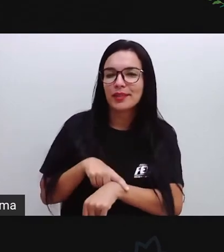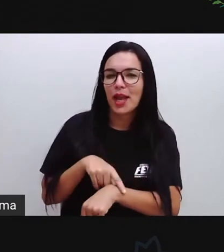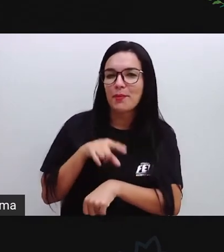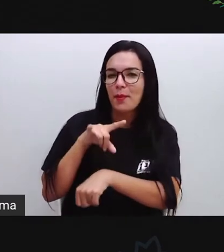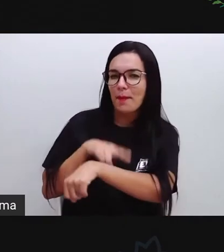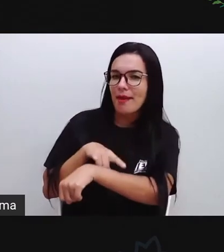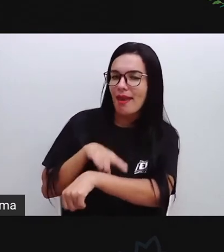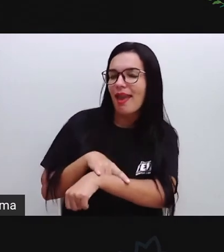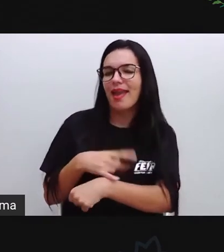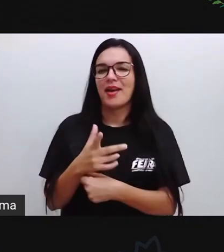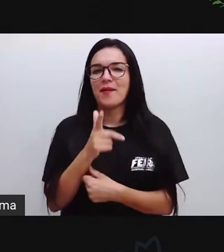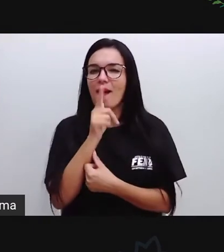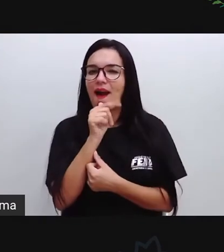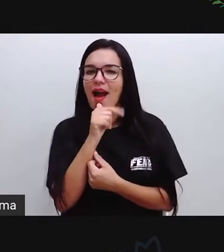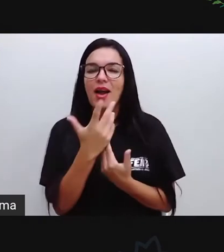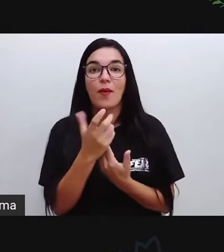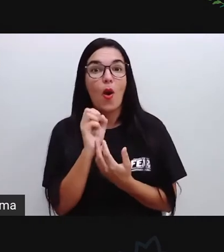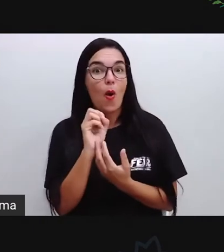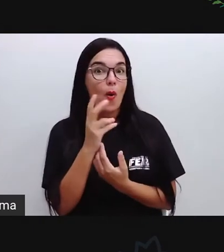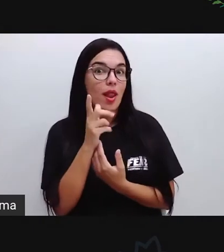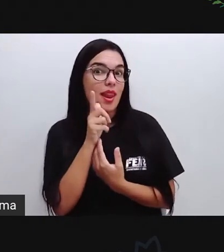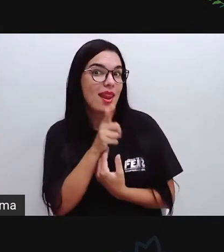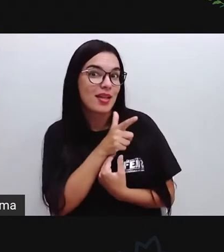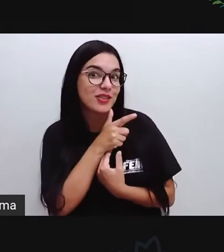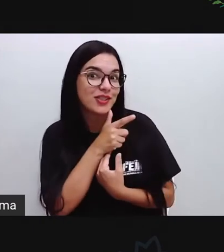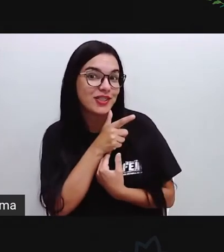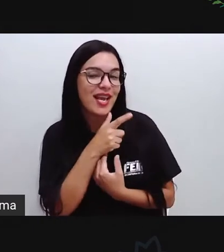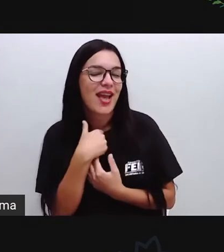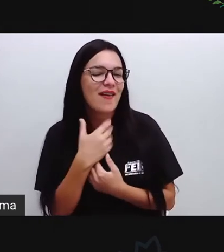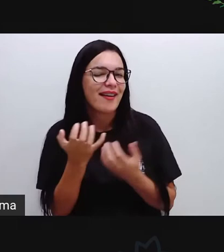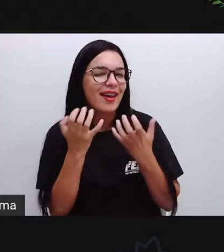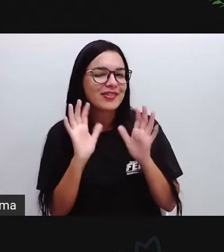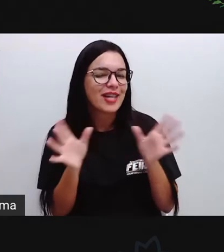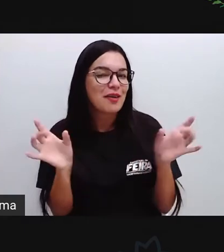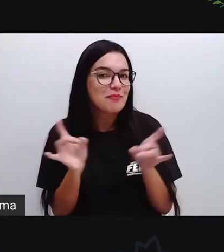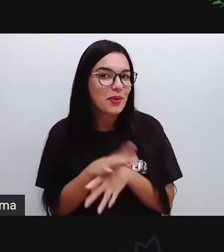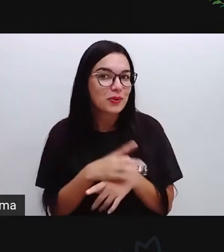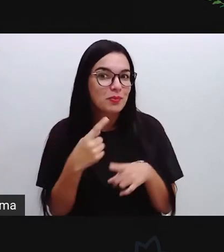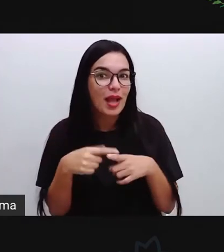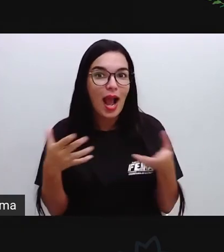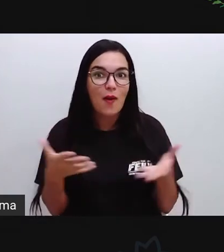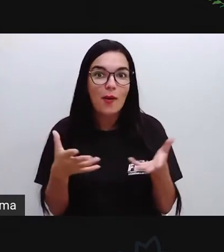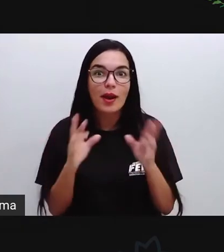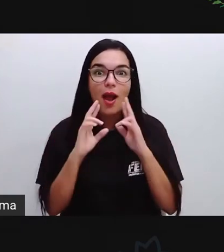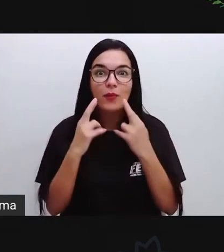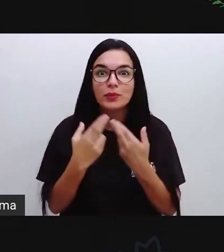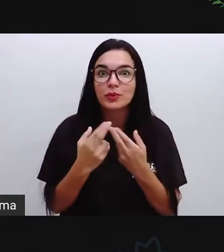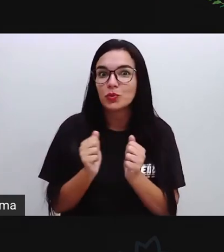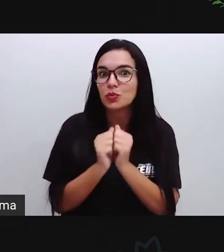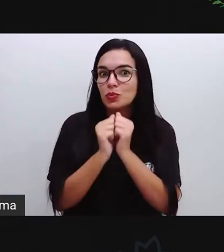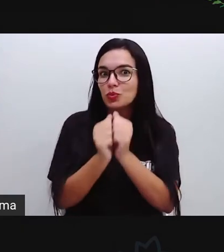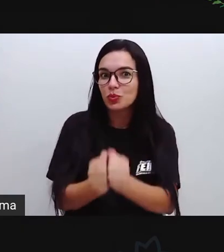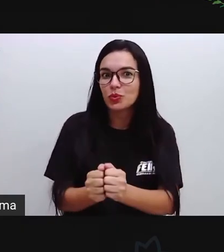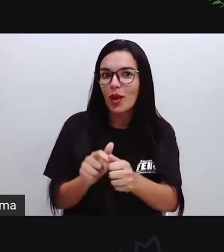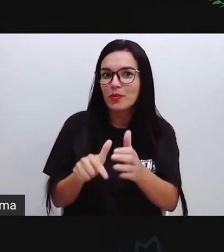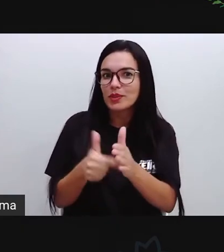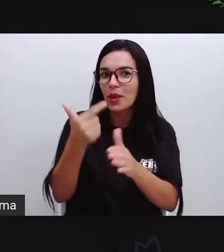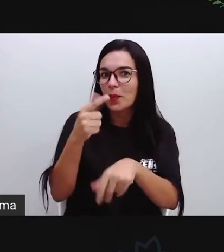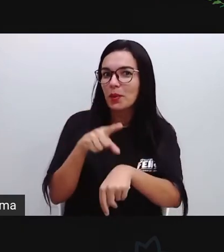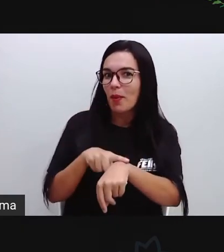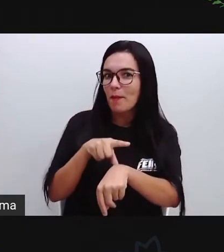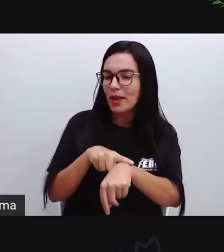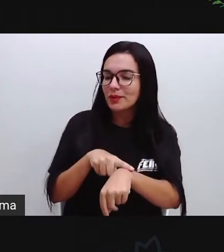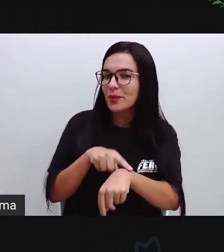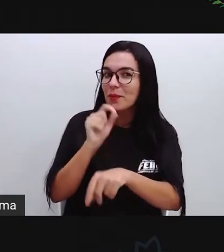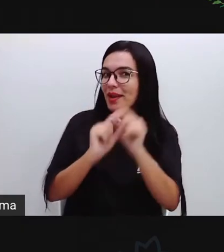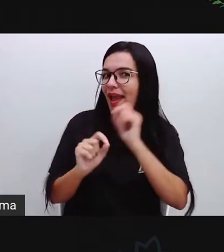banheiro, tomar uma água, fazer um lanche? Espero que vocês tenham feito tudo isso, porque nós estamos aqui reunidos para o nosso segundo momento, mais um